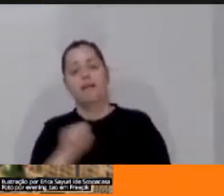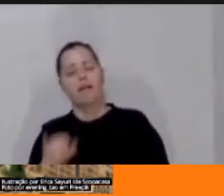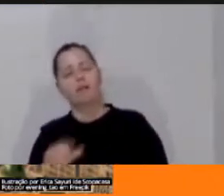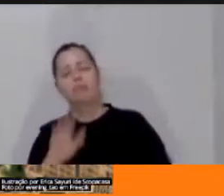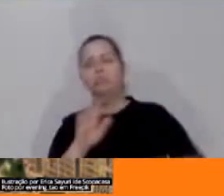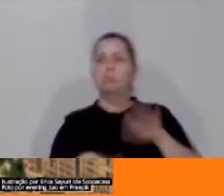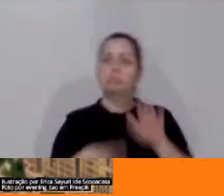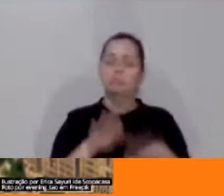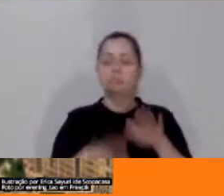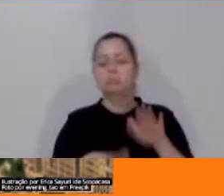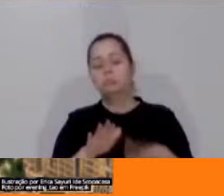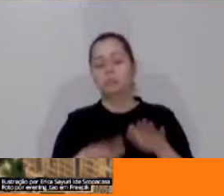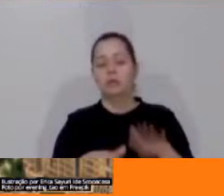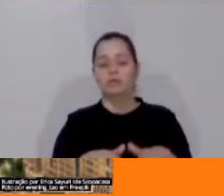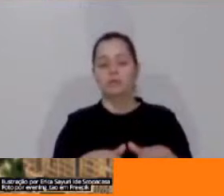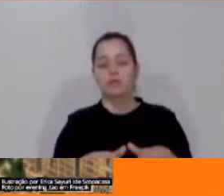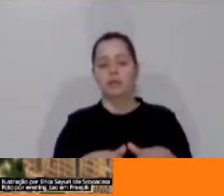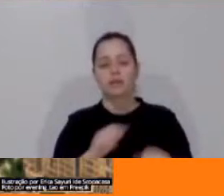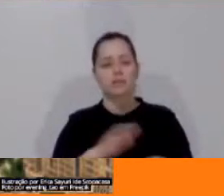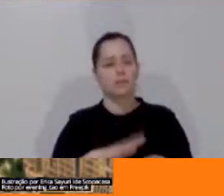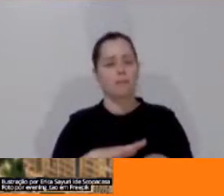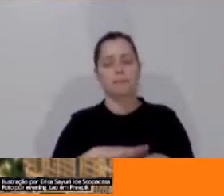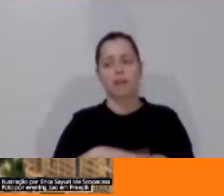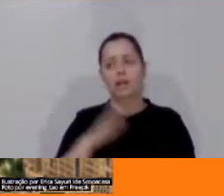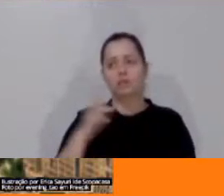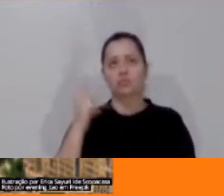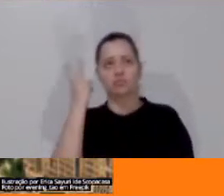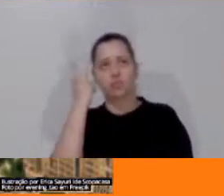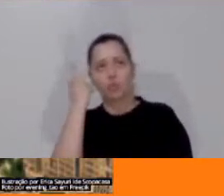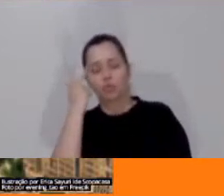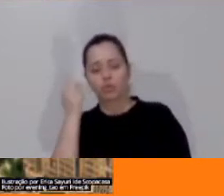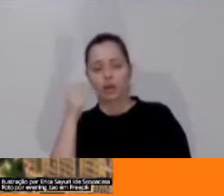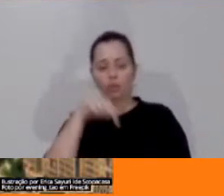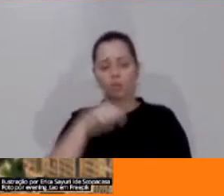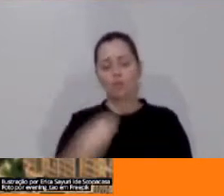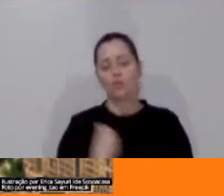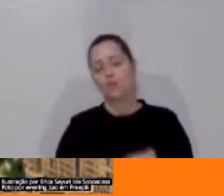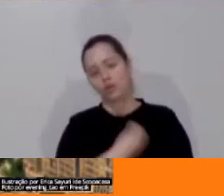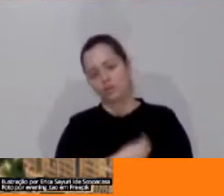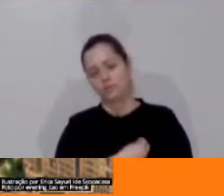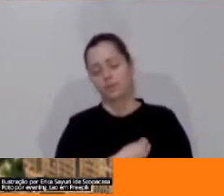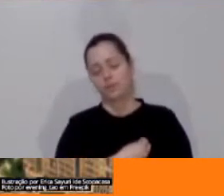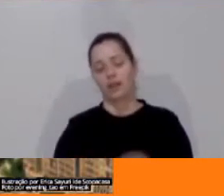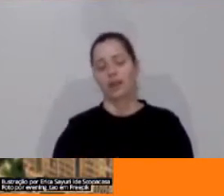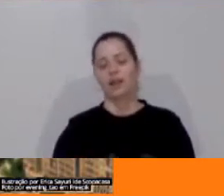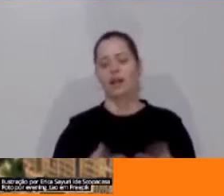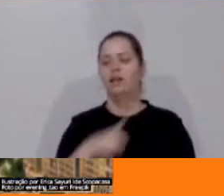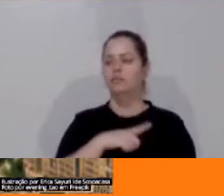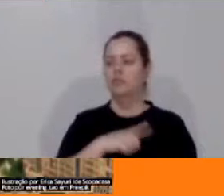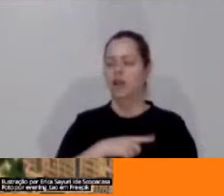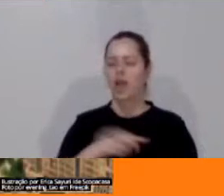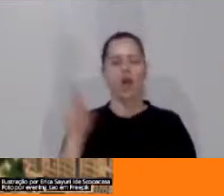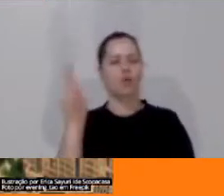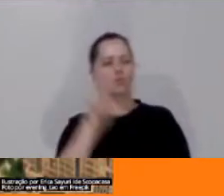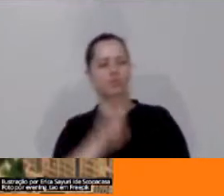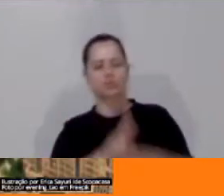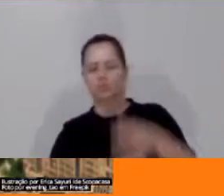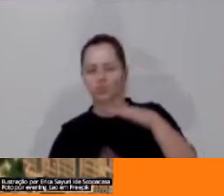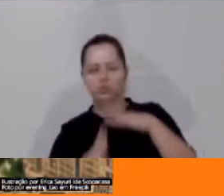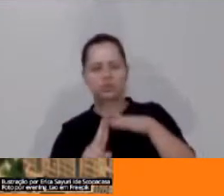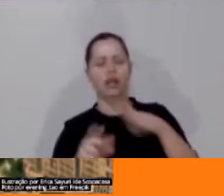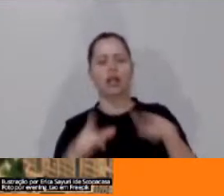as mais normatizadas na nossa vida. A gente tem buzina, a gente tem